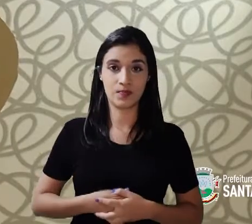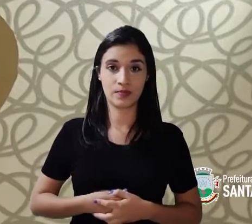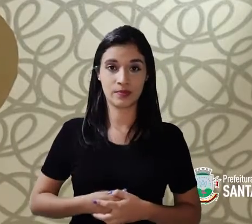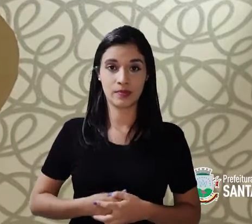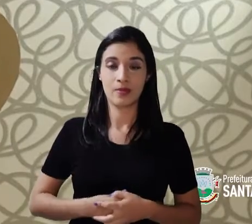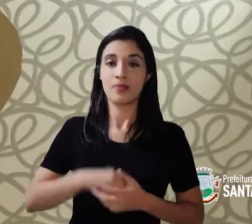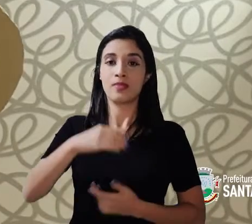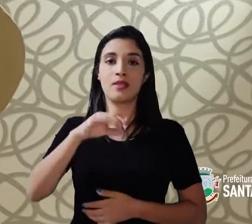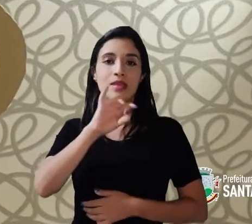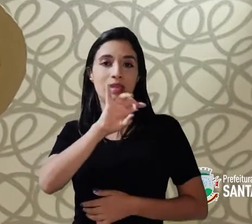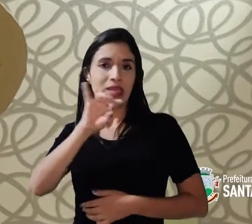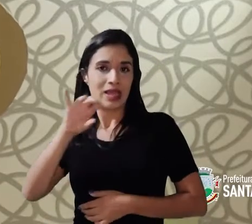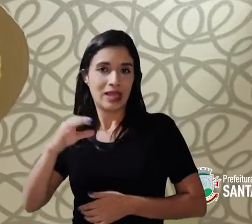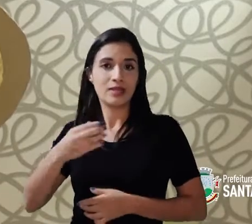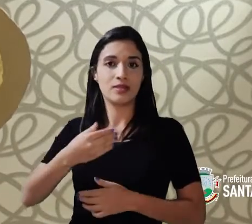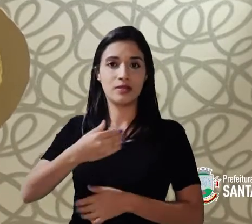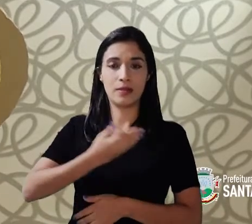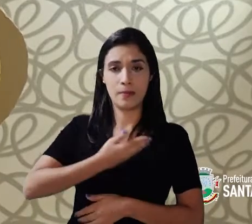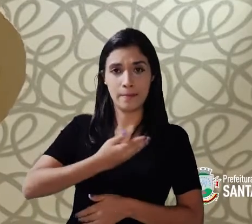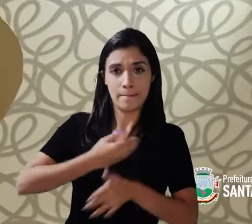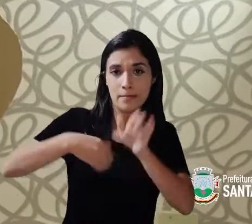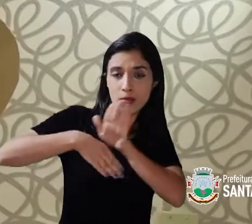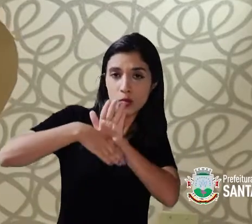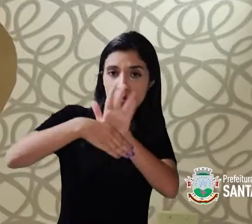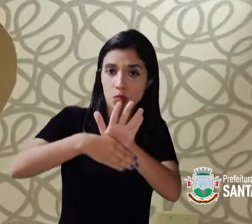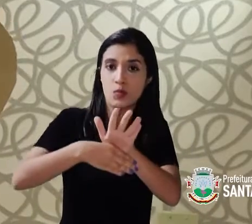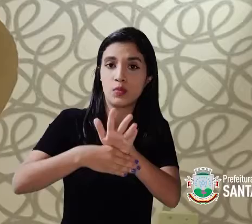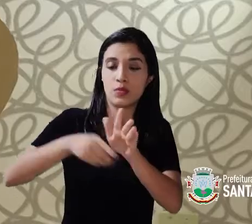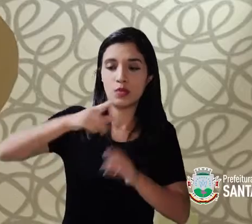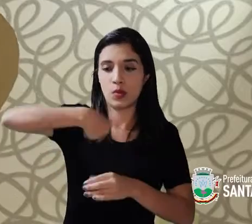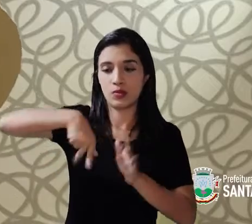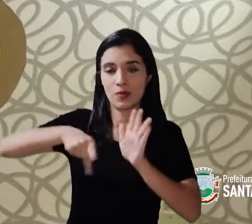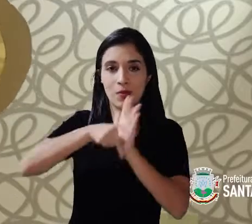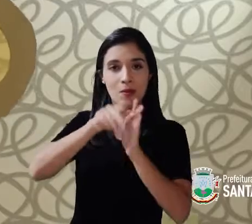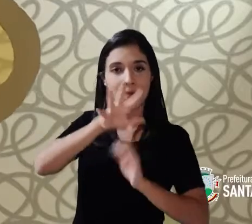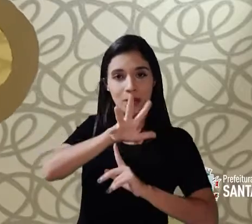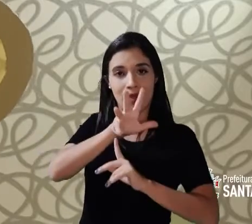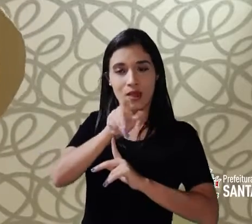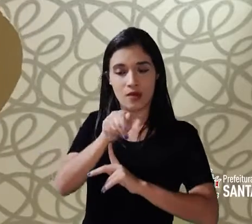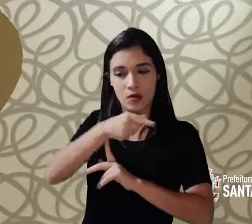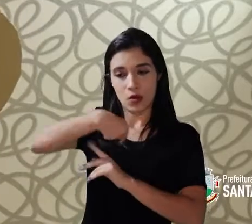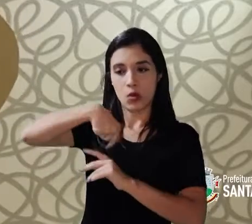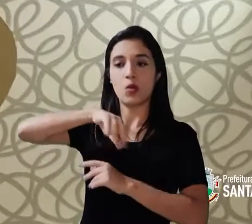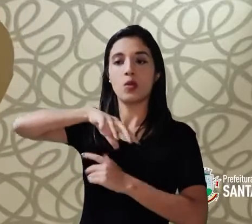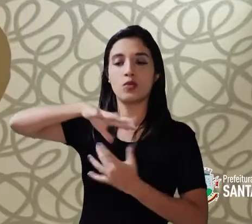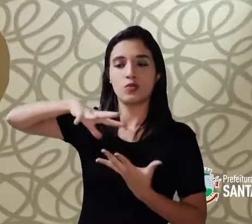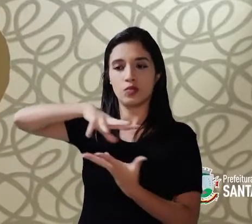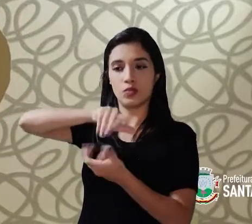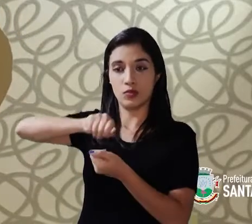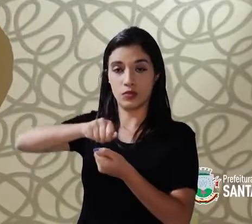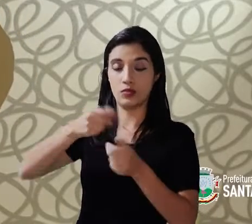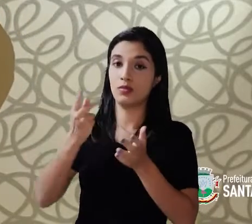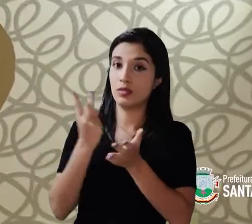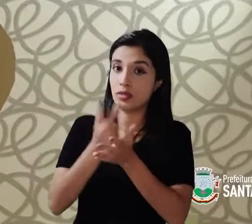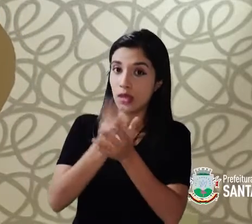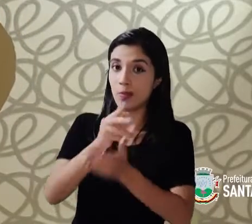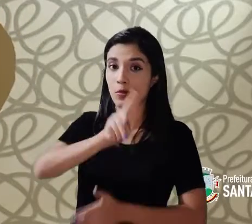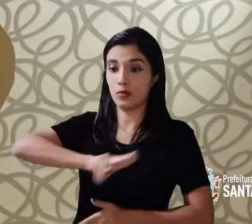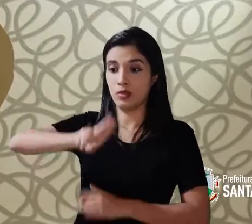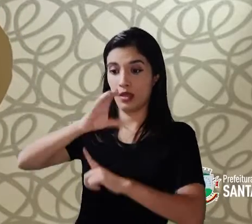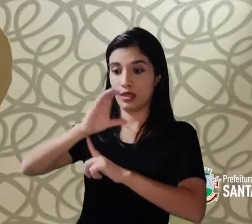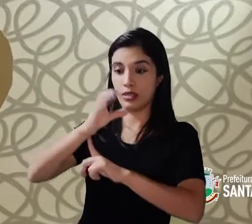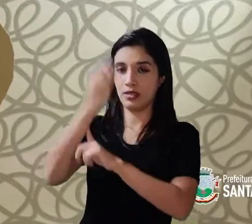ajudantes irão mostrar algumas artes que fizemos em nosso reino e sempre utilizando a ciência